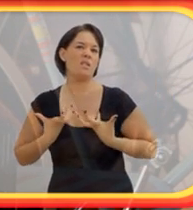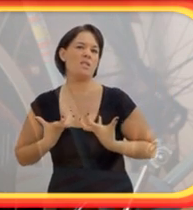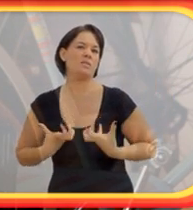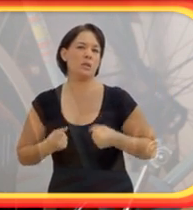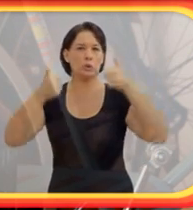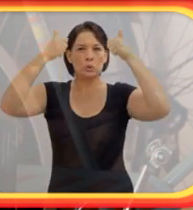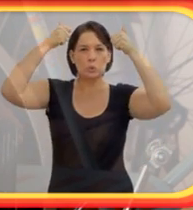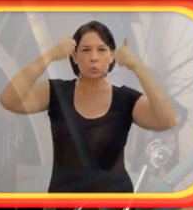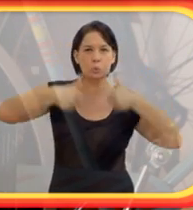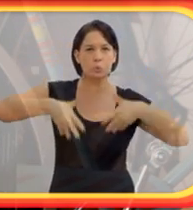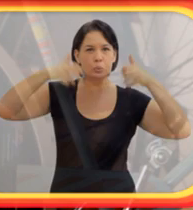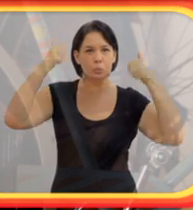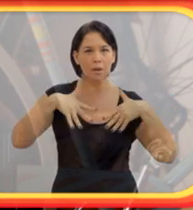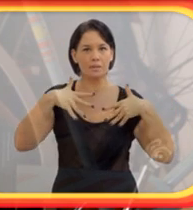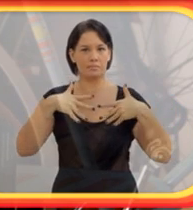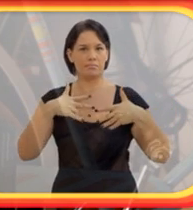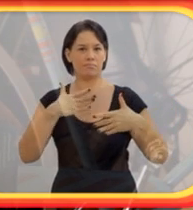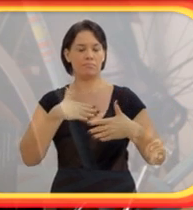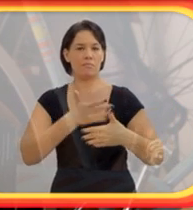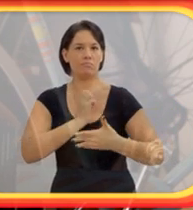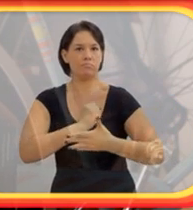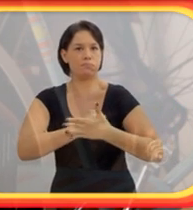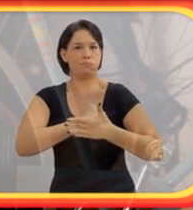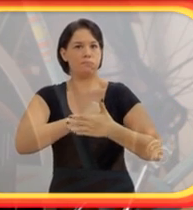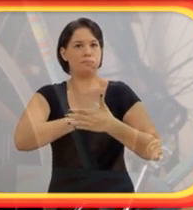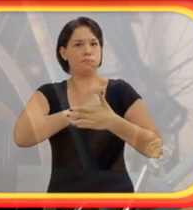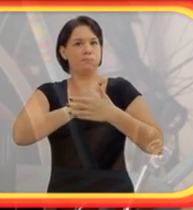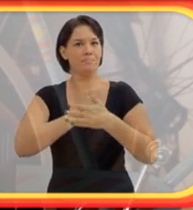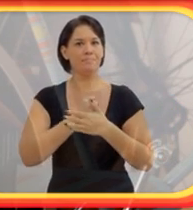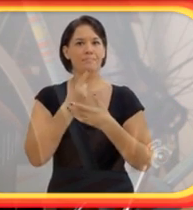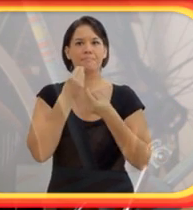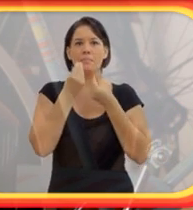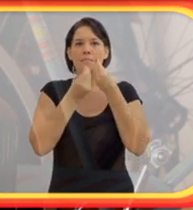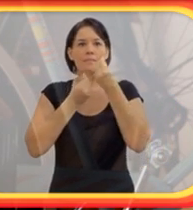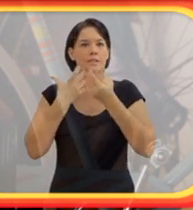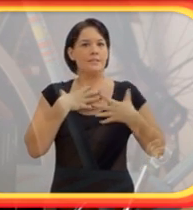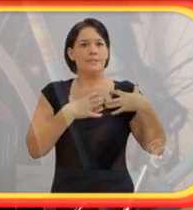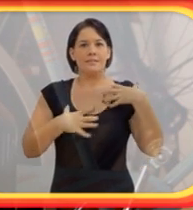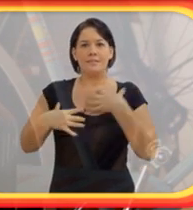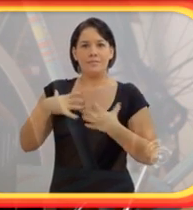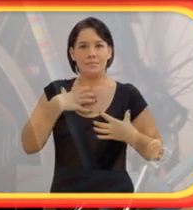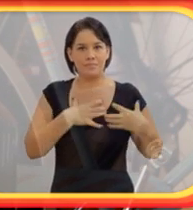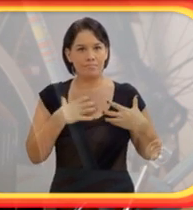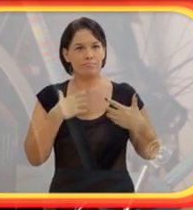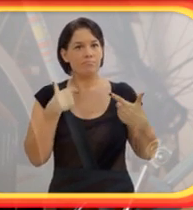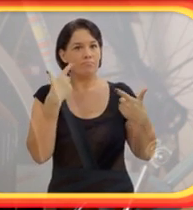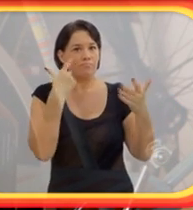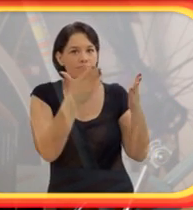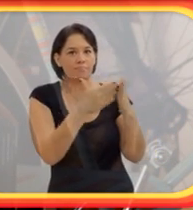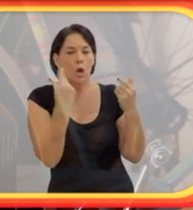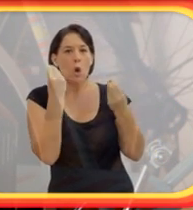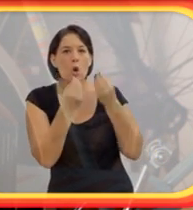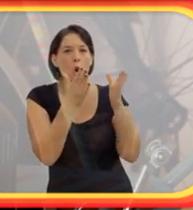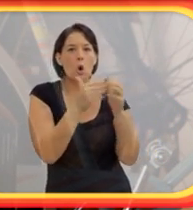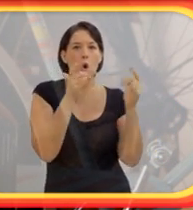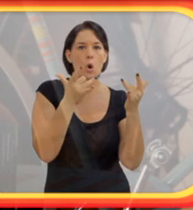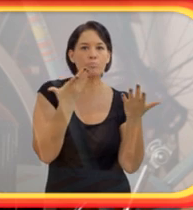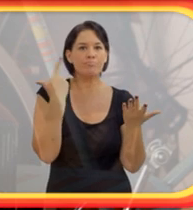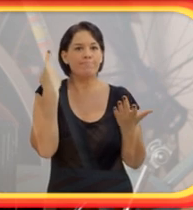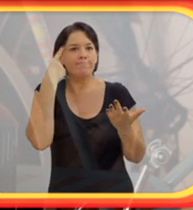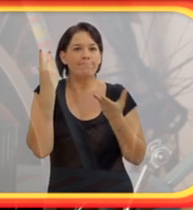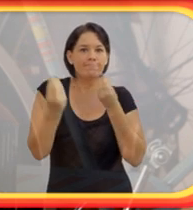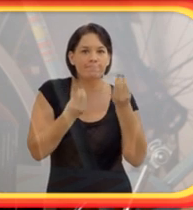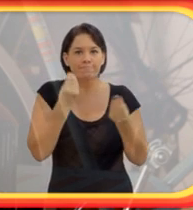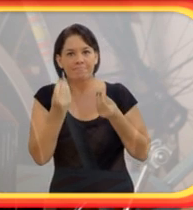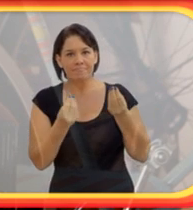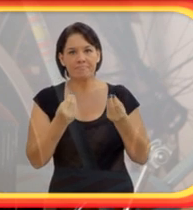ou melhor, eu sabia que eu queria. Mas aquela tensão, o medo, a dúvida, eu sei que eu me ergui um pouquinho para frente, perto do ouvido dela. E